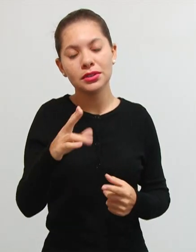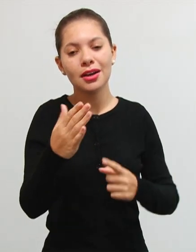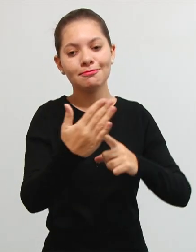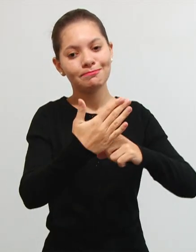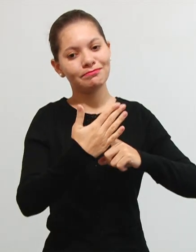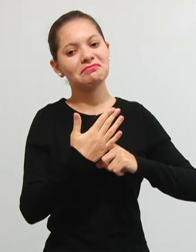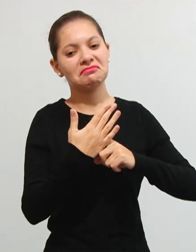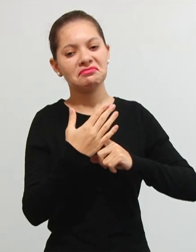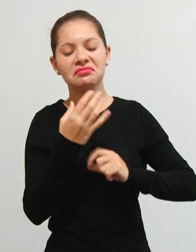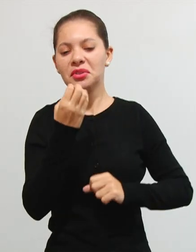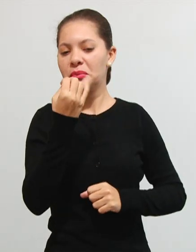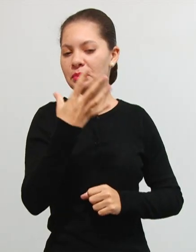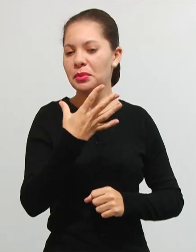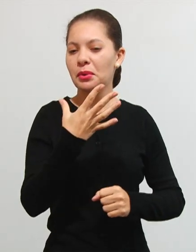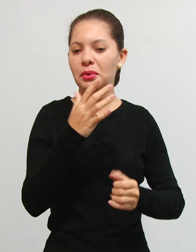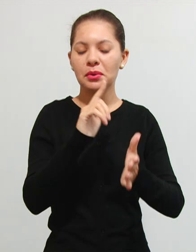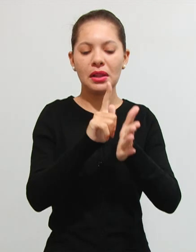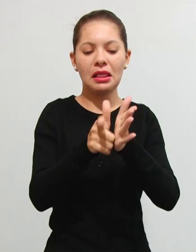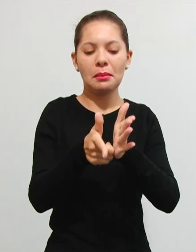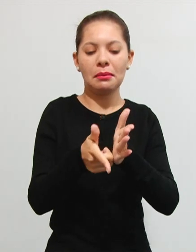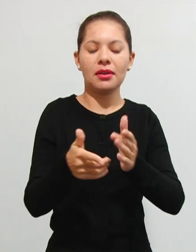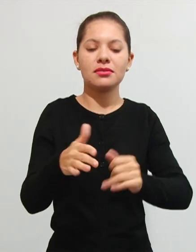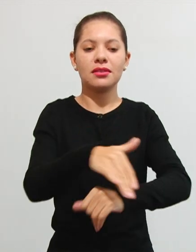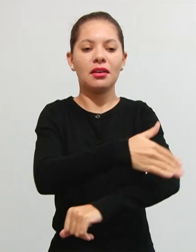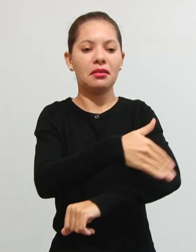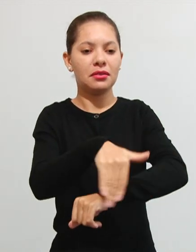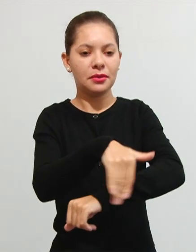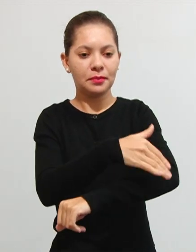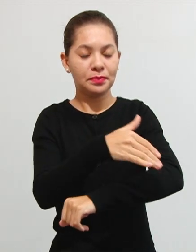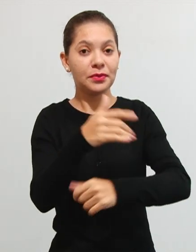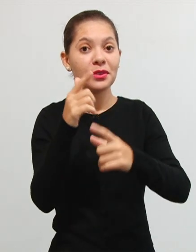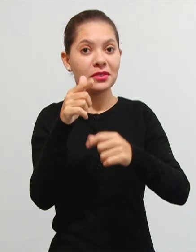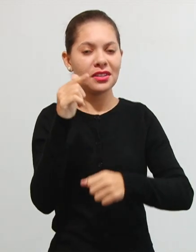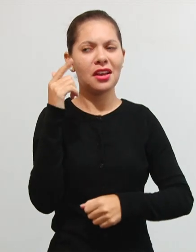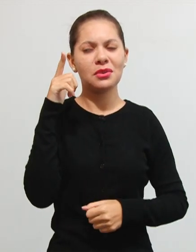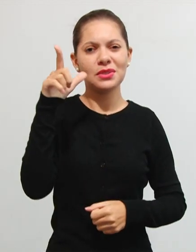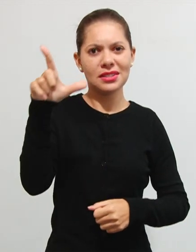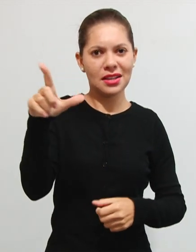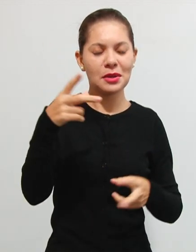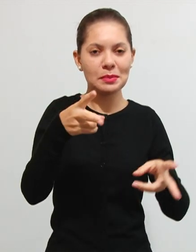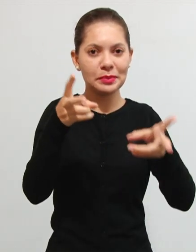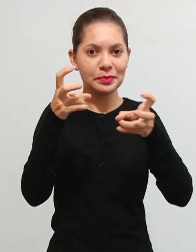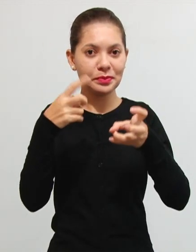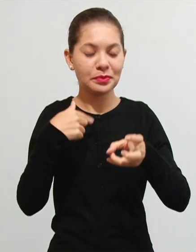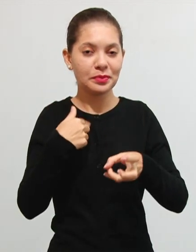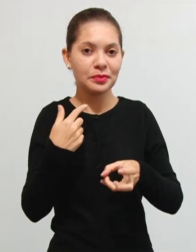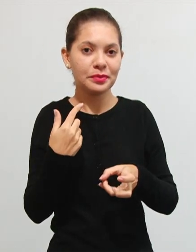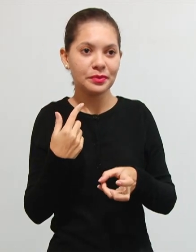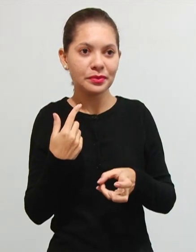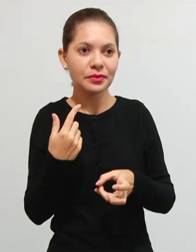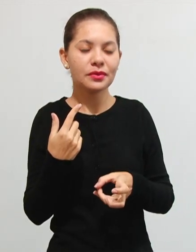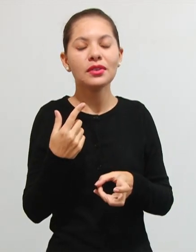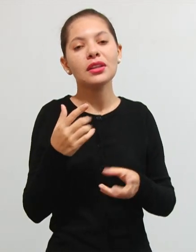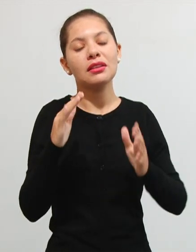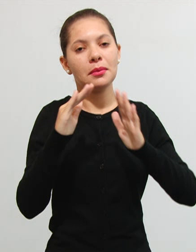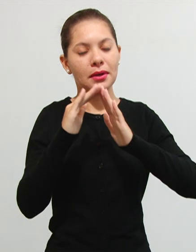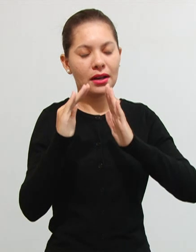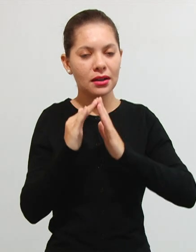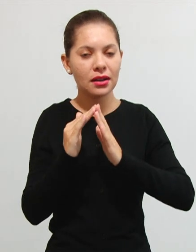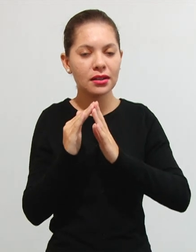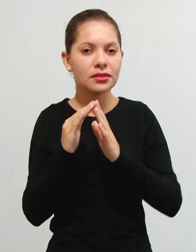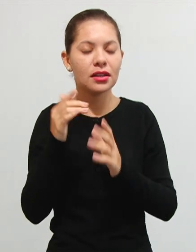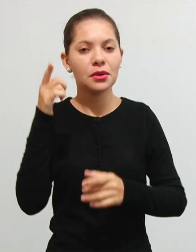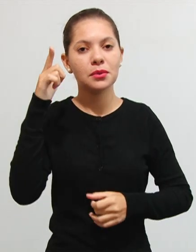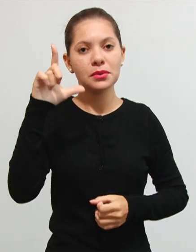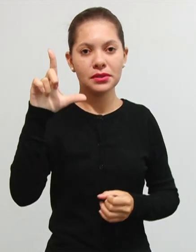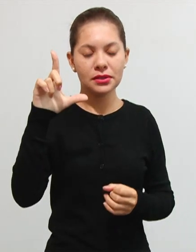daquela limpeza pública. Então, você consegue perceber que quando eu falo em recolhimento do lixo da minha casa, eu